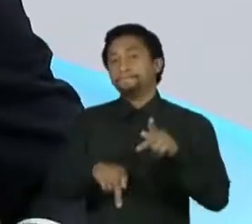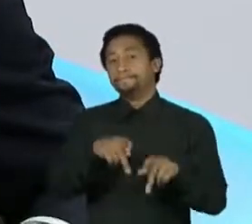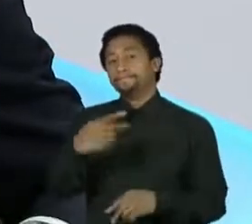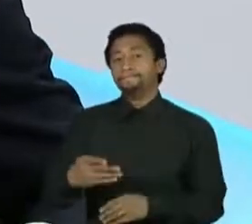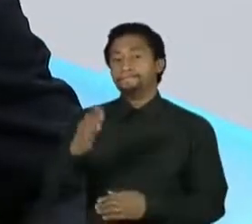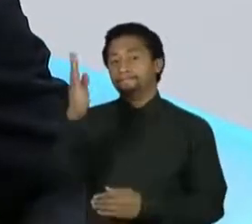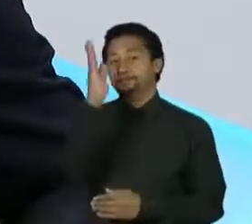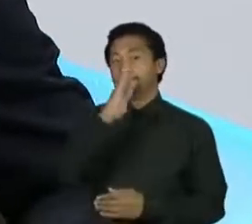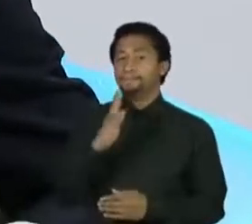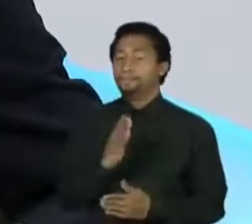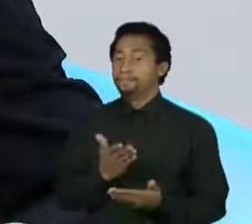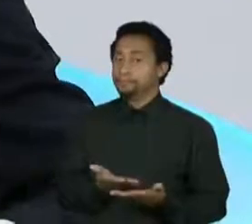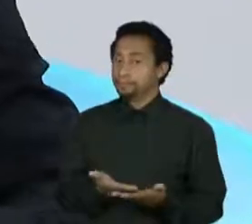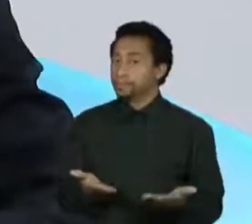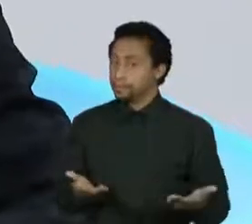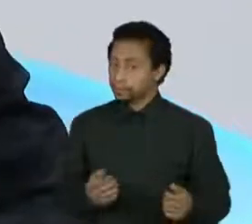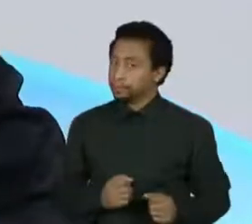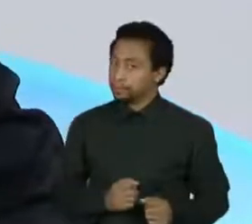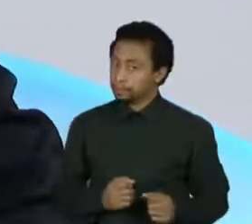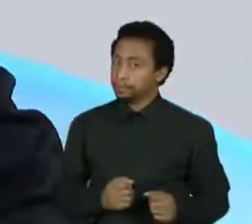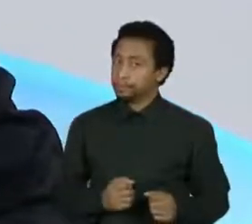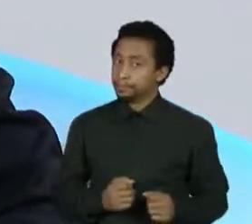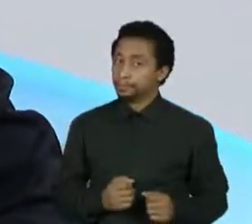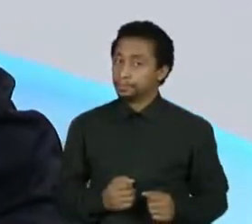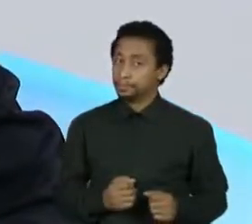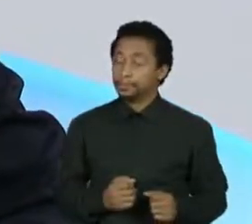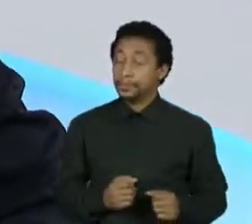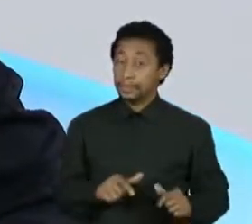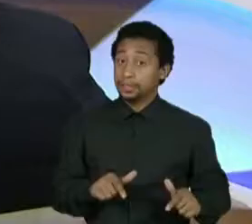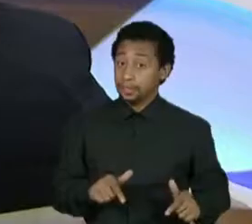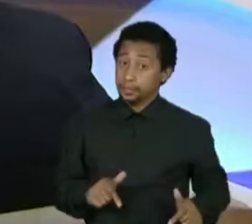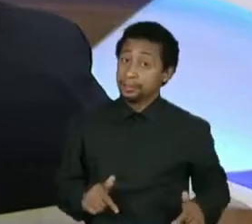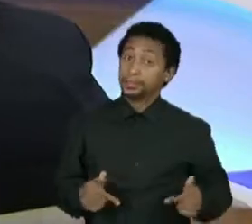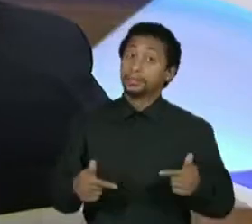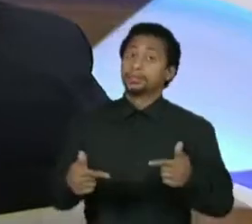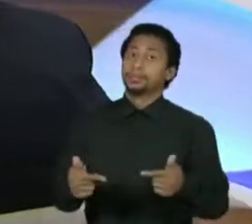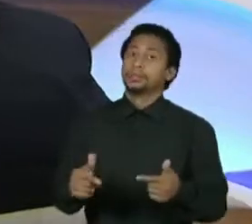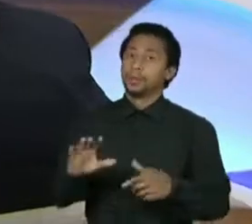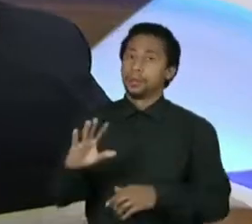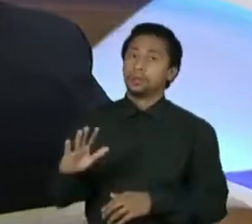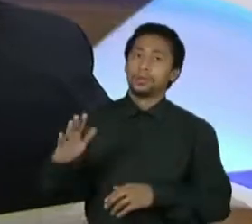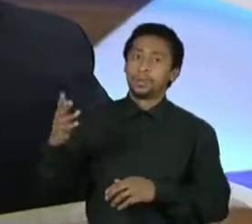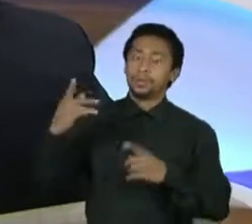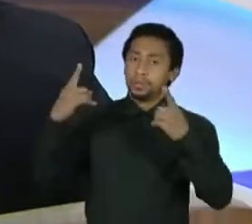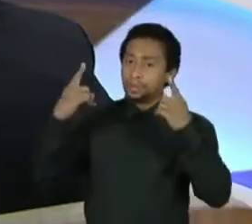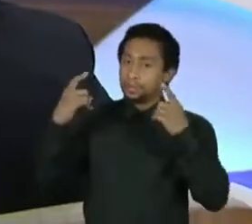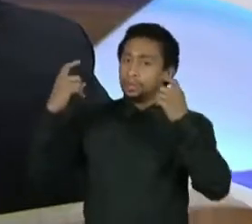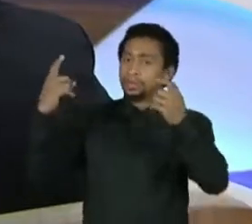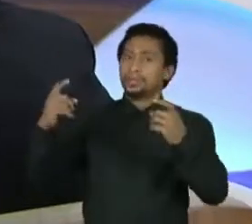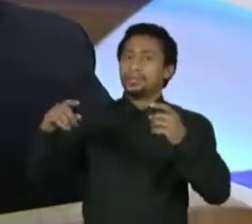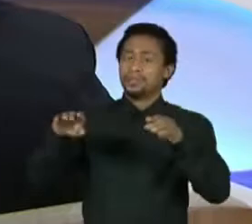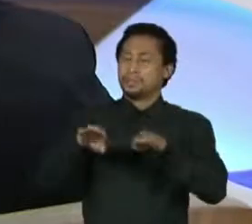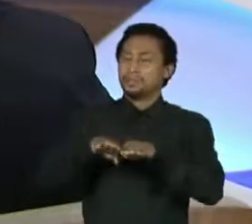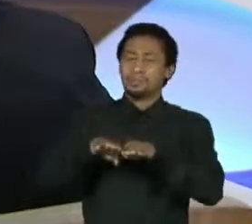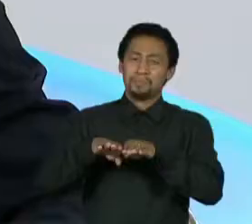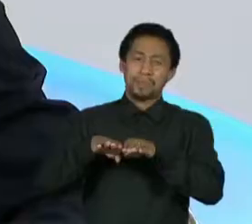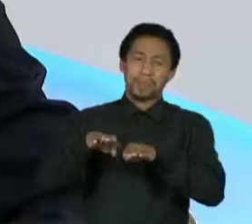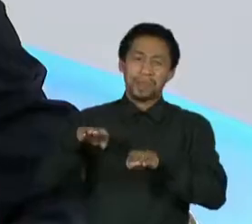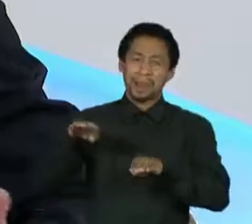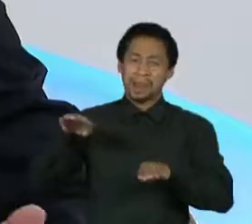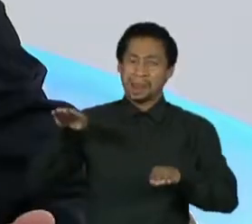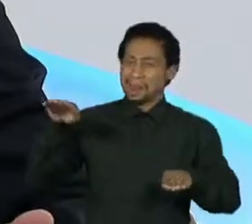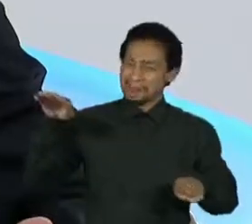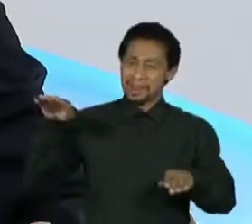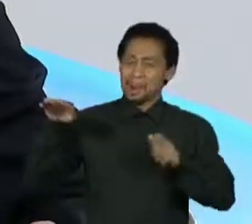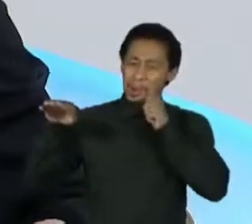essa agressão desigual, injustificada. Como